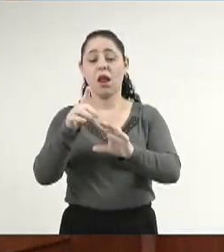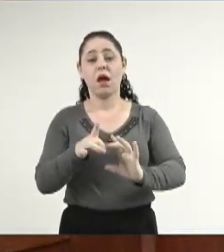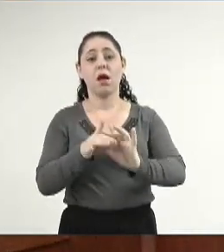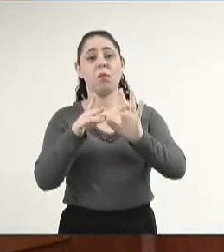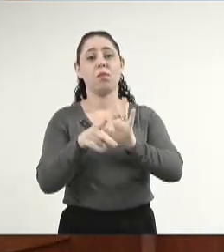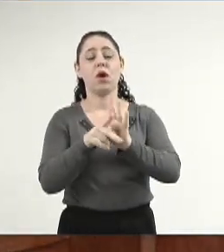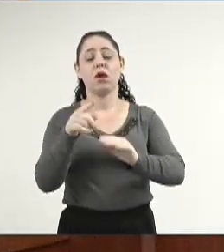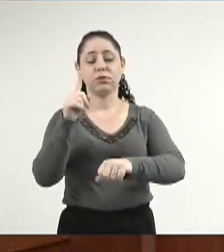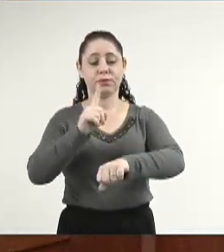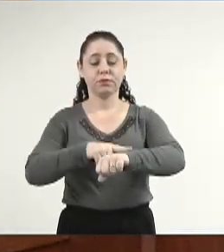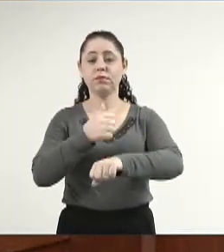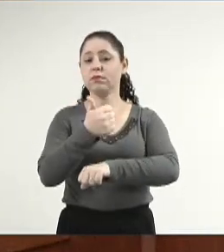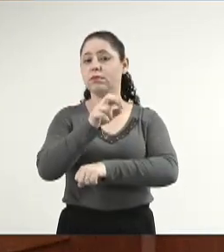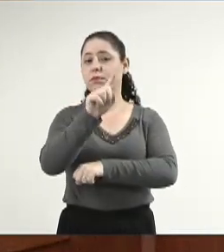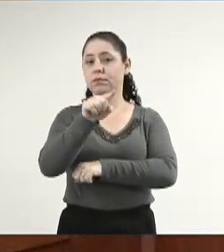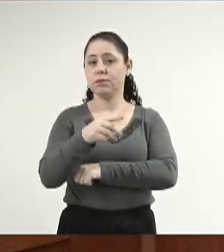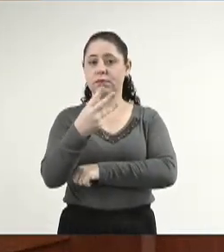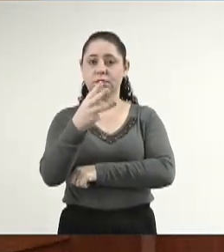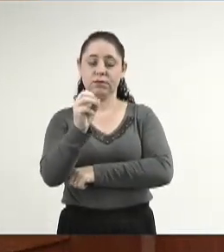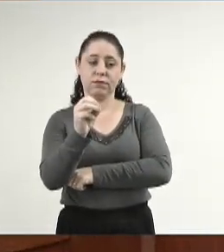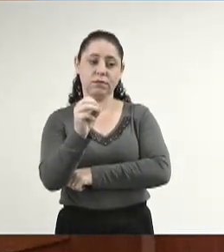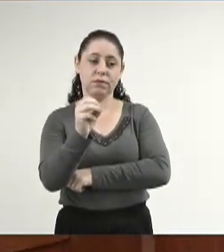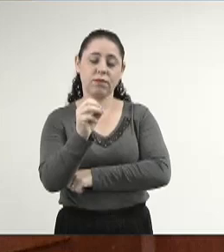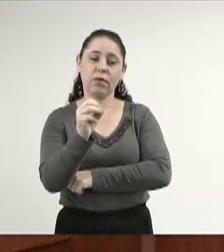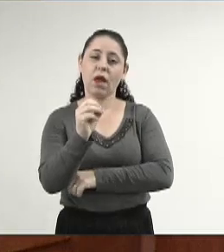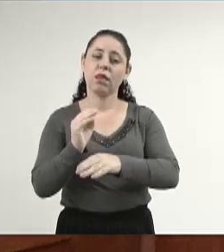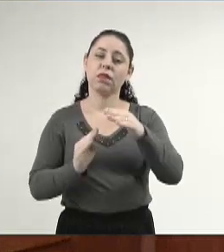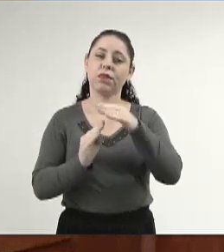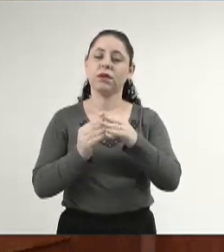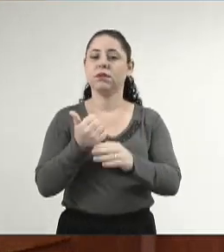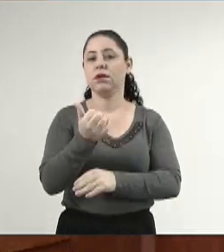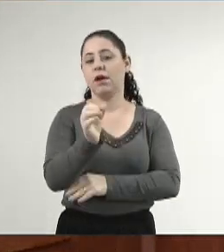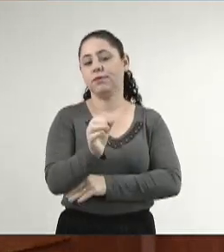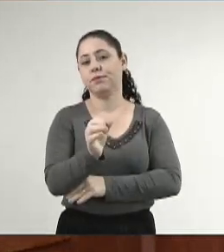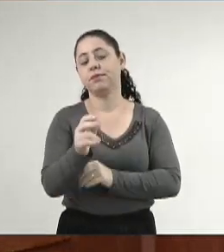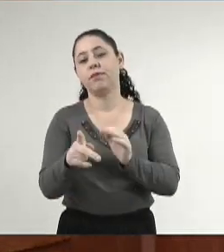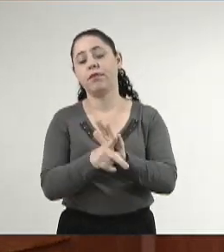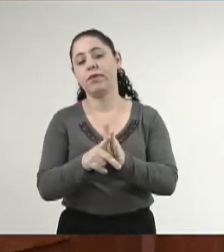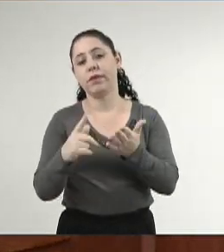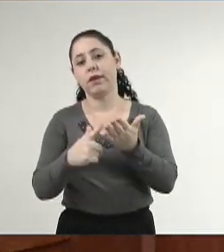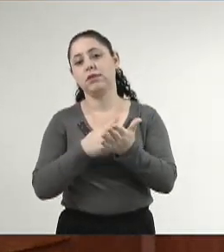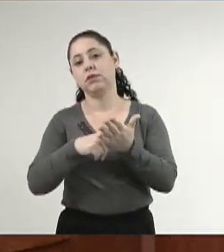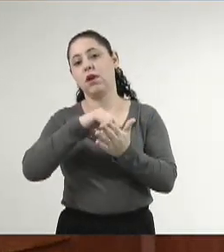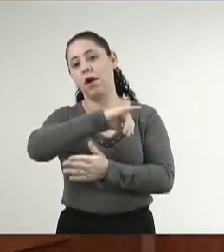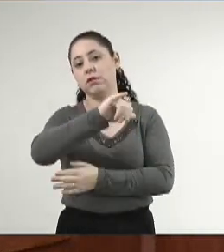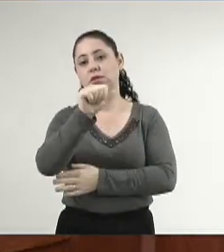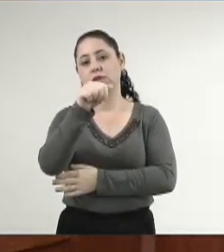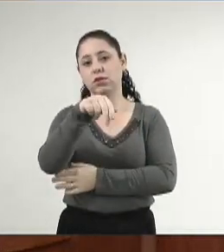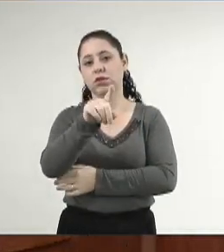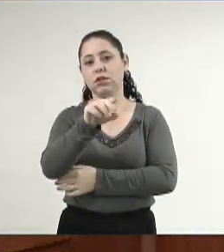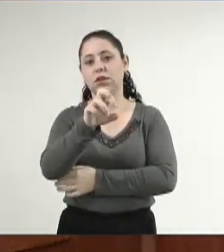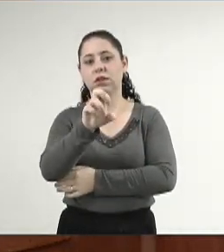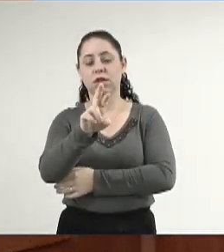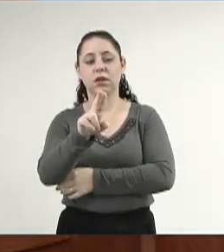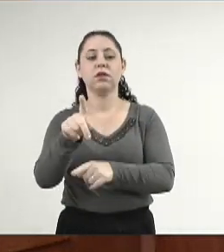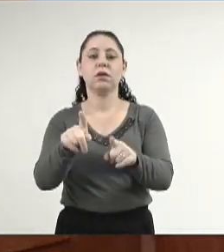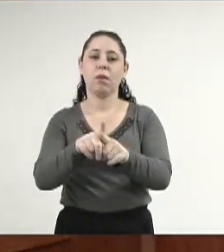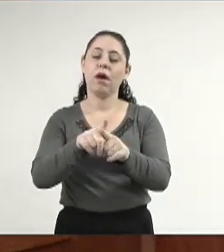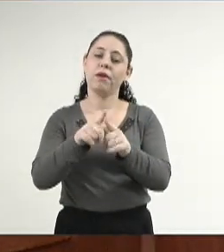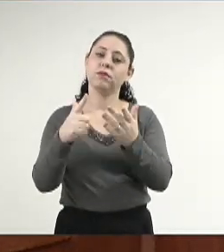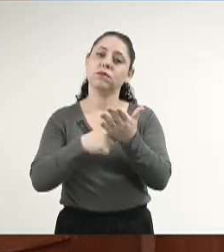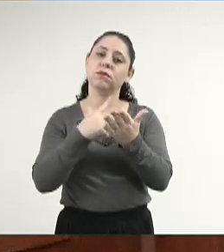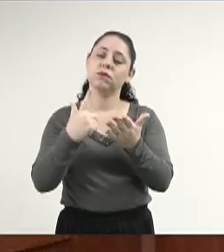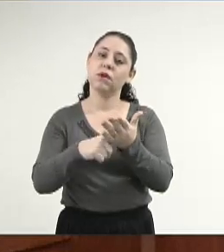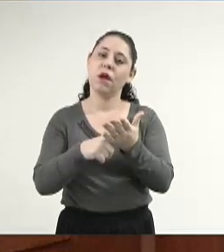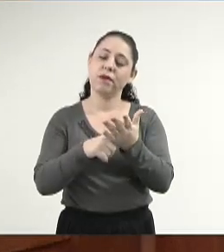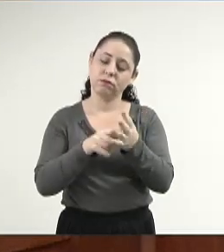a partir das 15h30 às 16h, com a presença do autor Jander Gomes, que também lançará o seu livro Uma